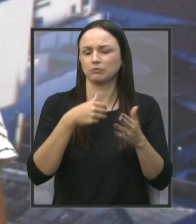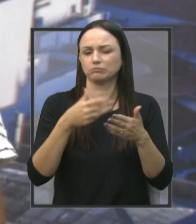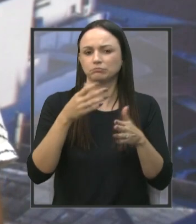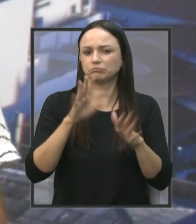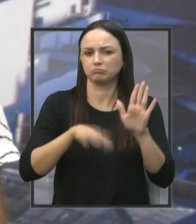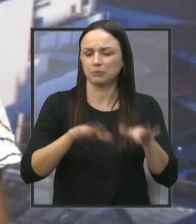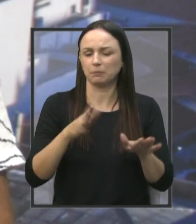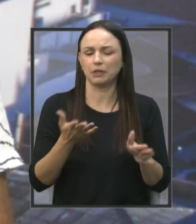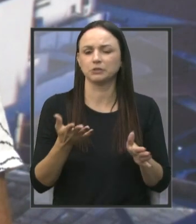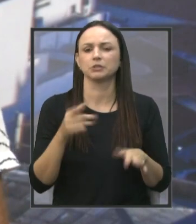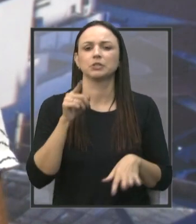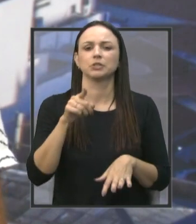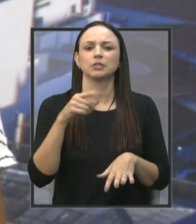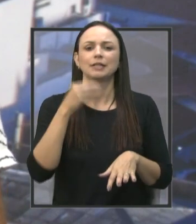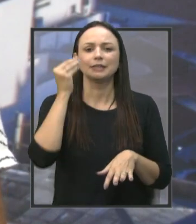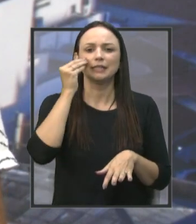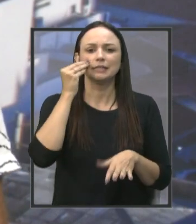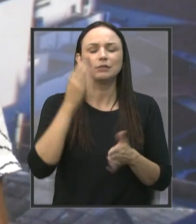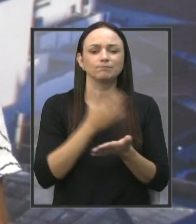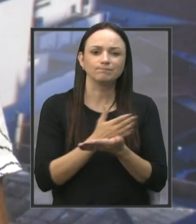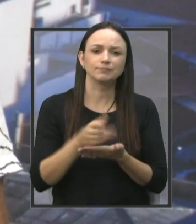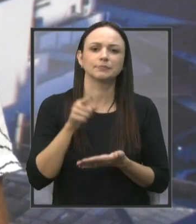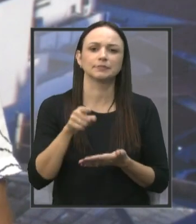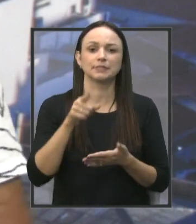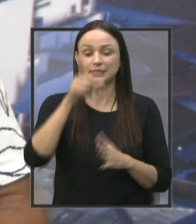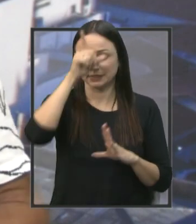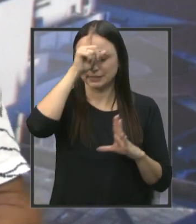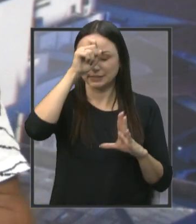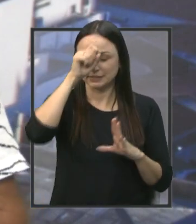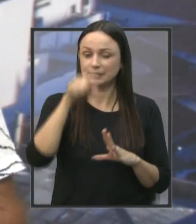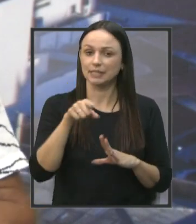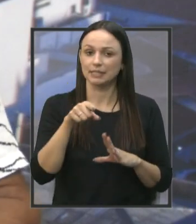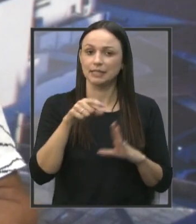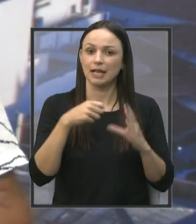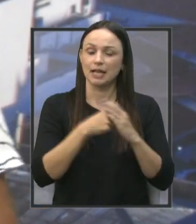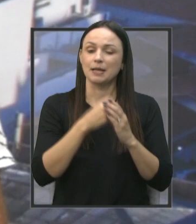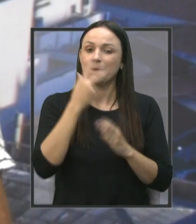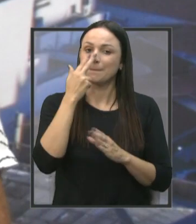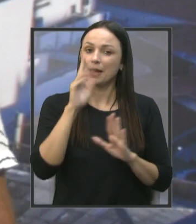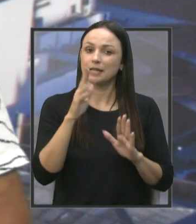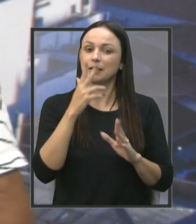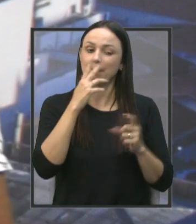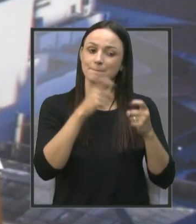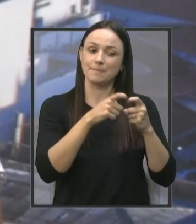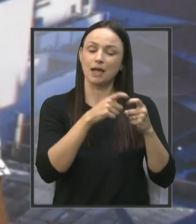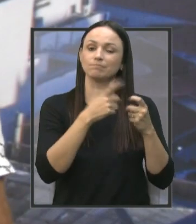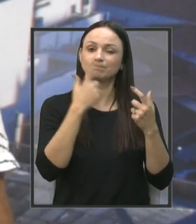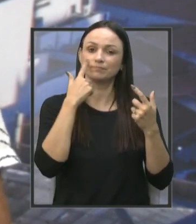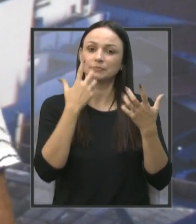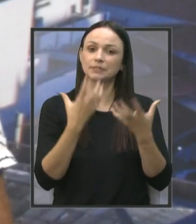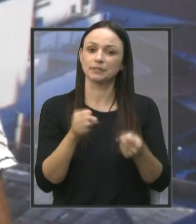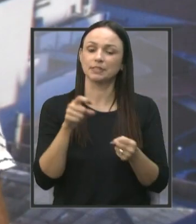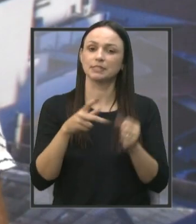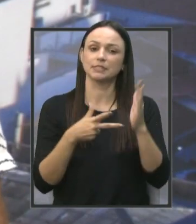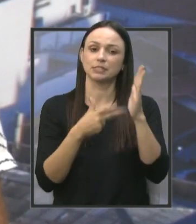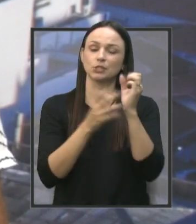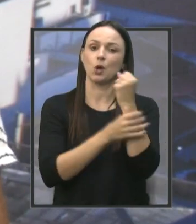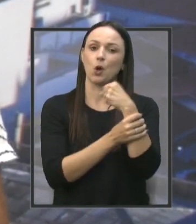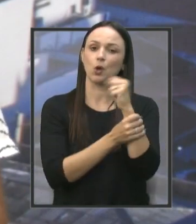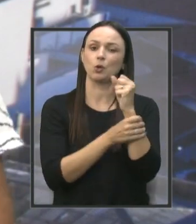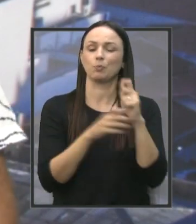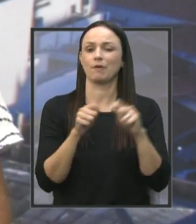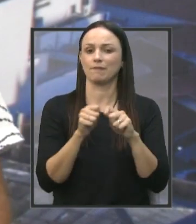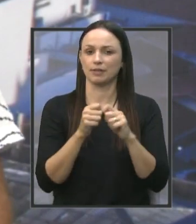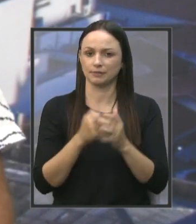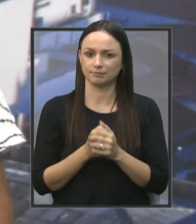E nós tentamos dar esse pontapé e a Santa Casa agora parece, e os médicos estão vendo com bons olhos, para que essas cirurgias ortopédicas aconteçam.